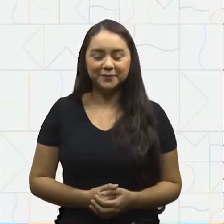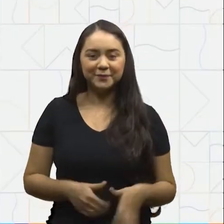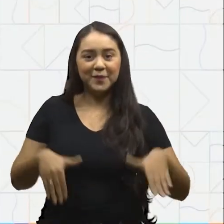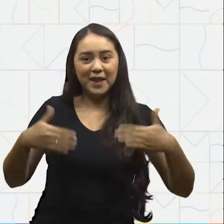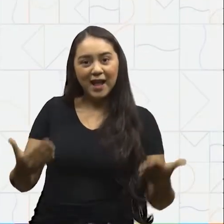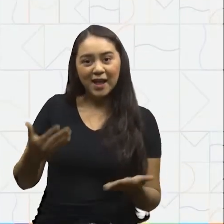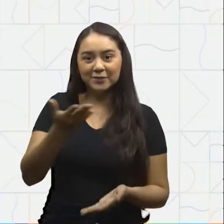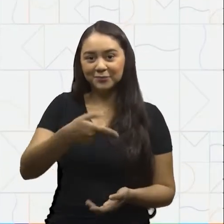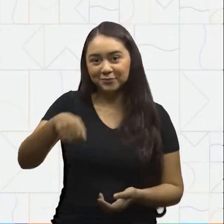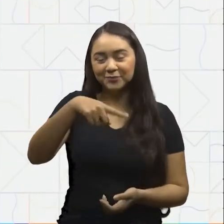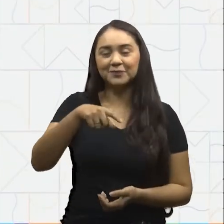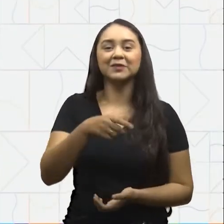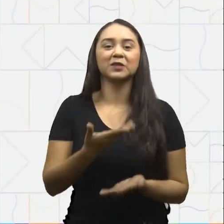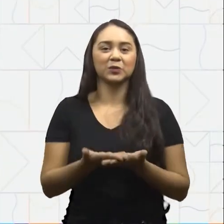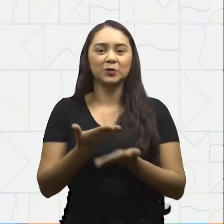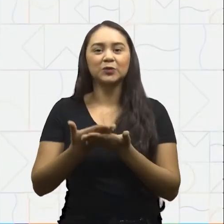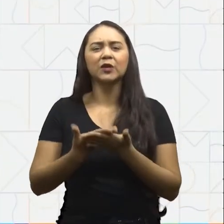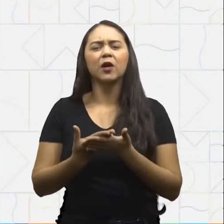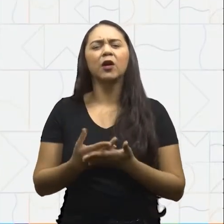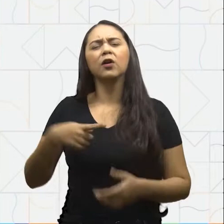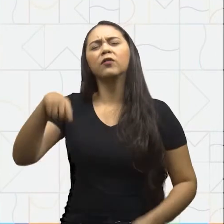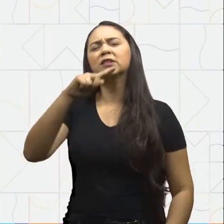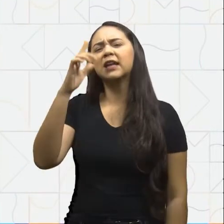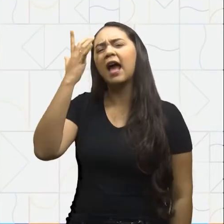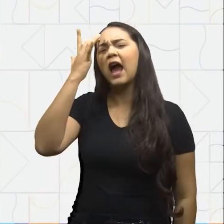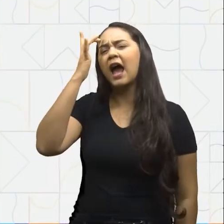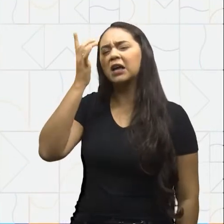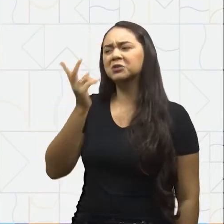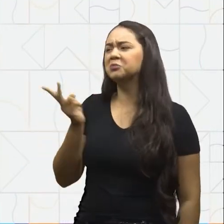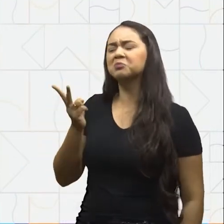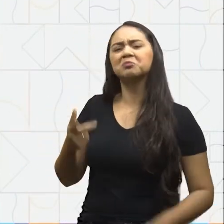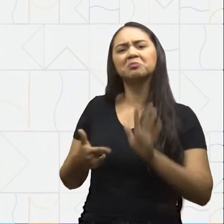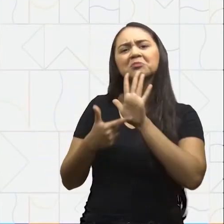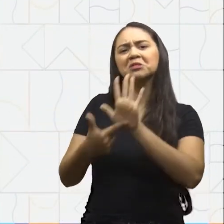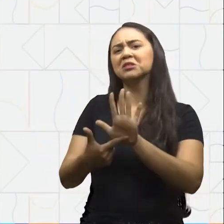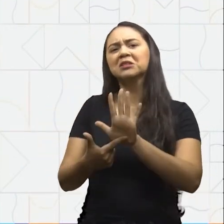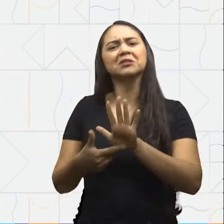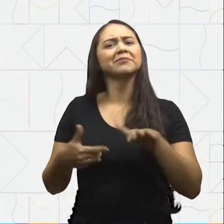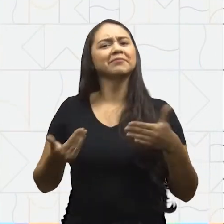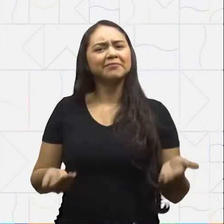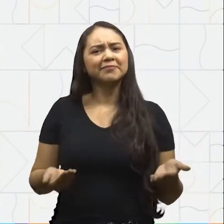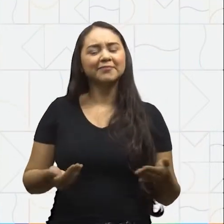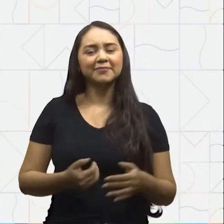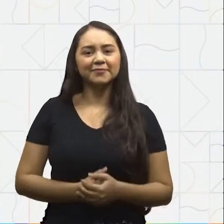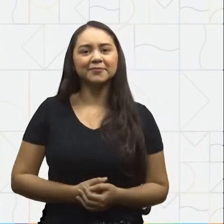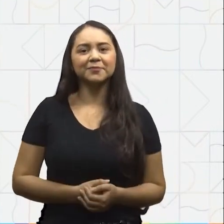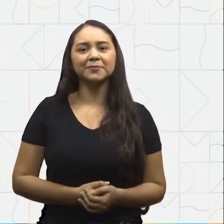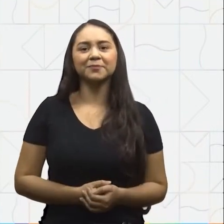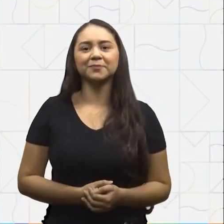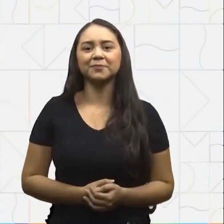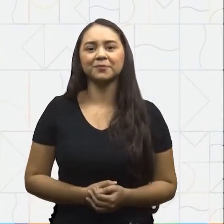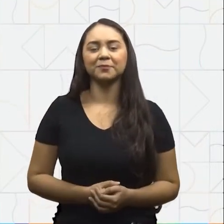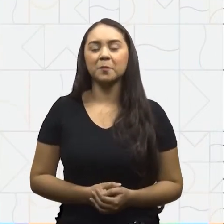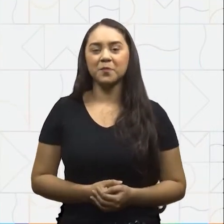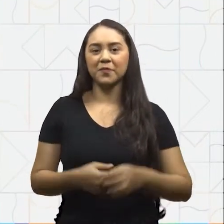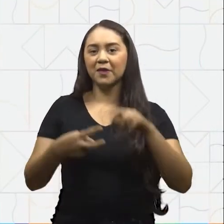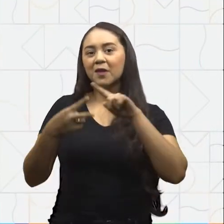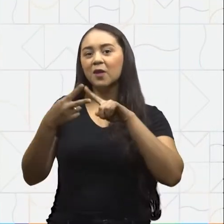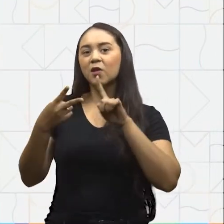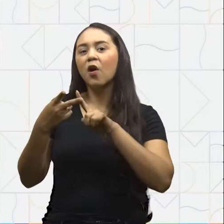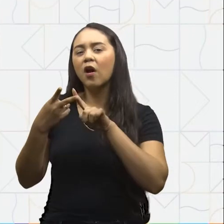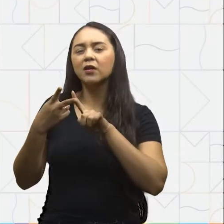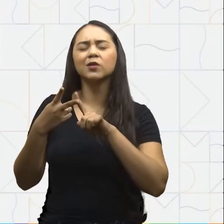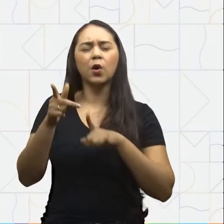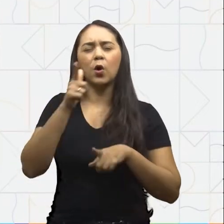Meu querido estudante O que você achou da apresentação do João Marcelo e da Sara? Eles